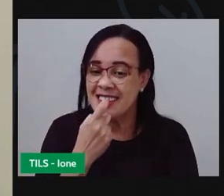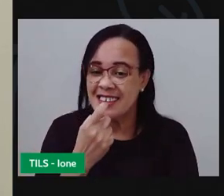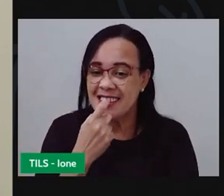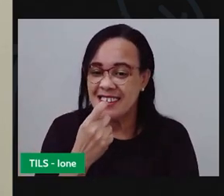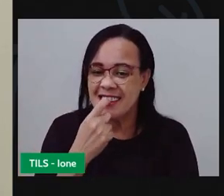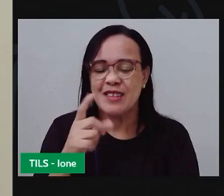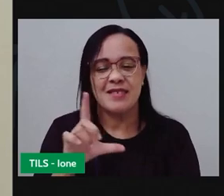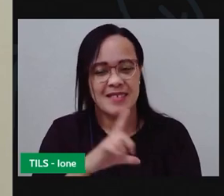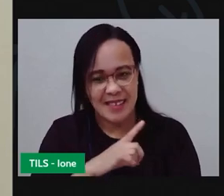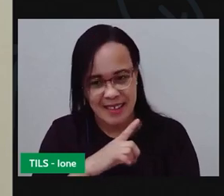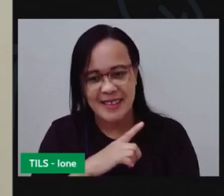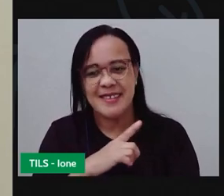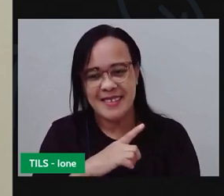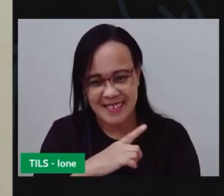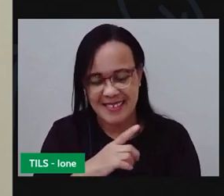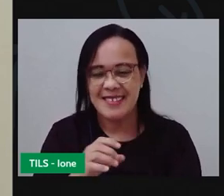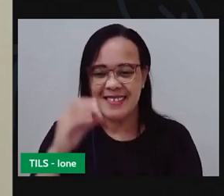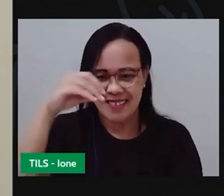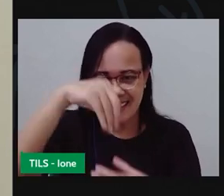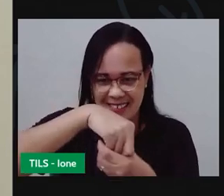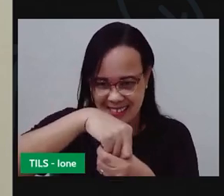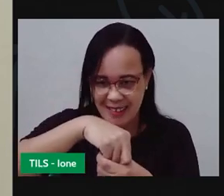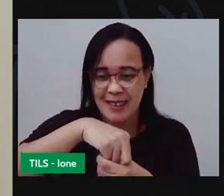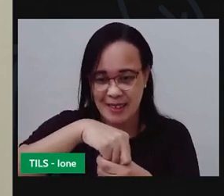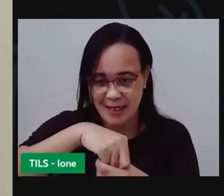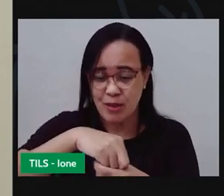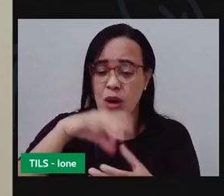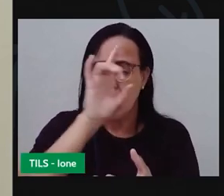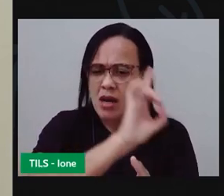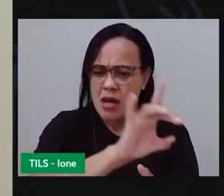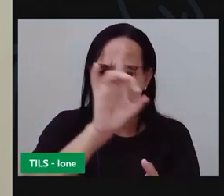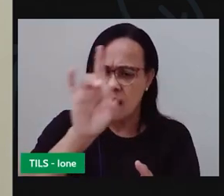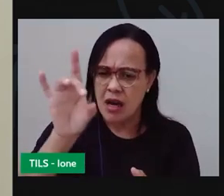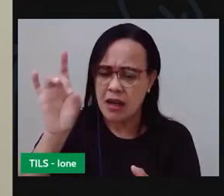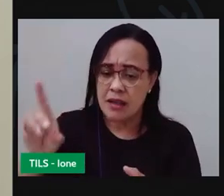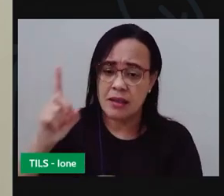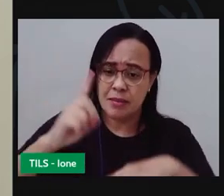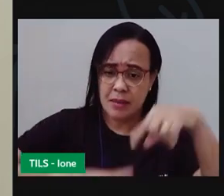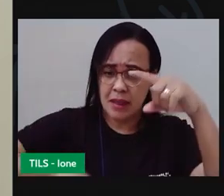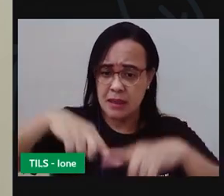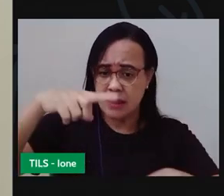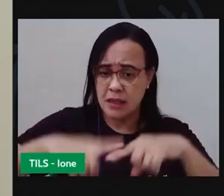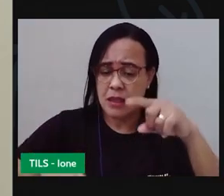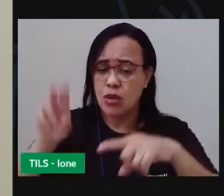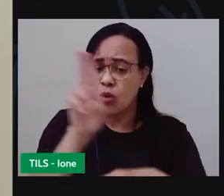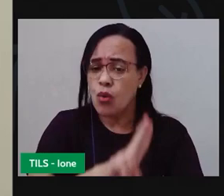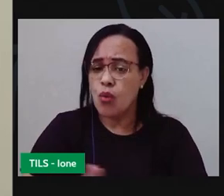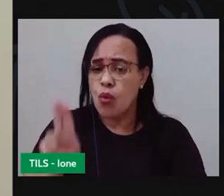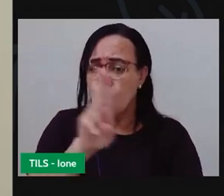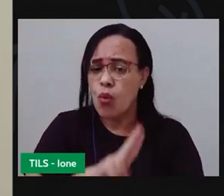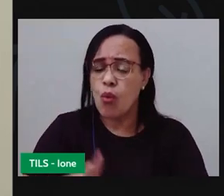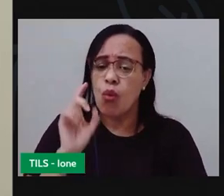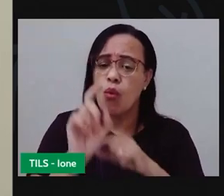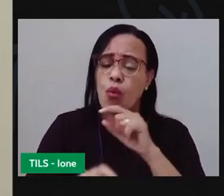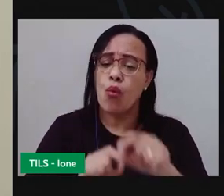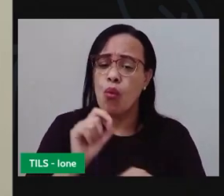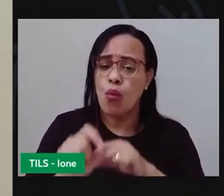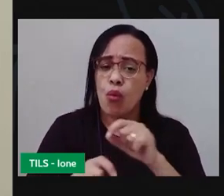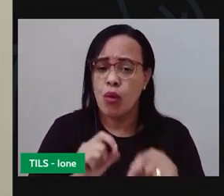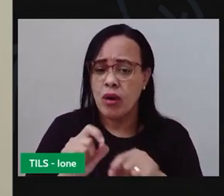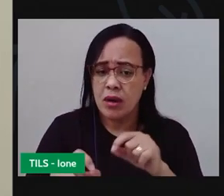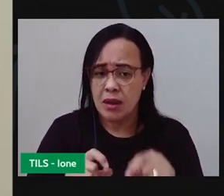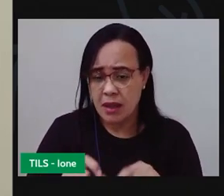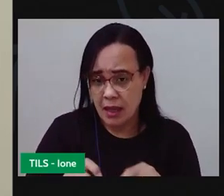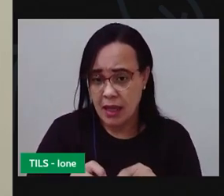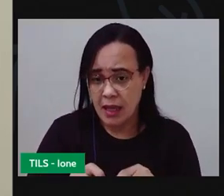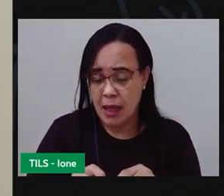plástico vimos que cada material utiliza um tipo diferente